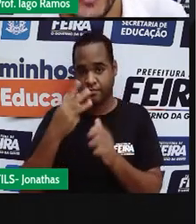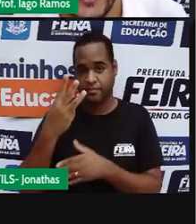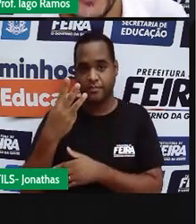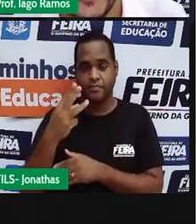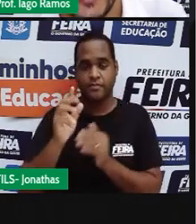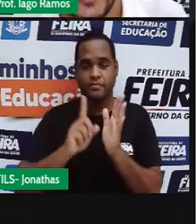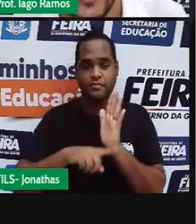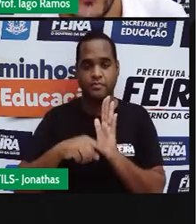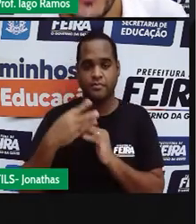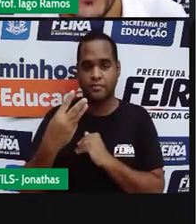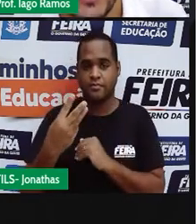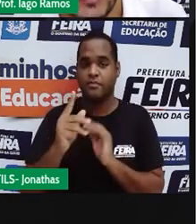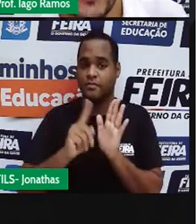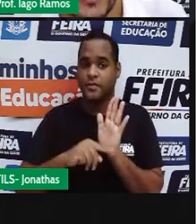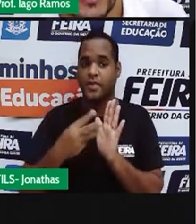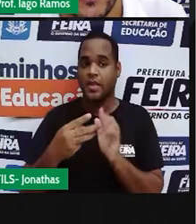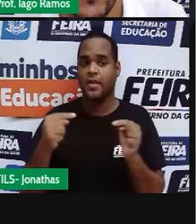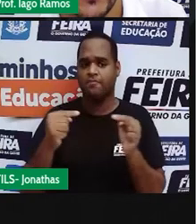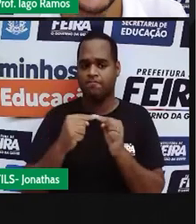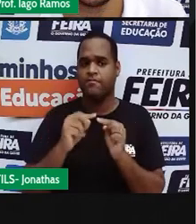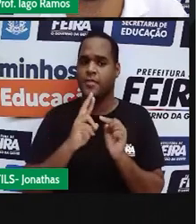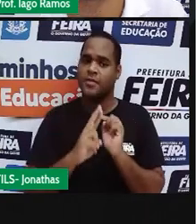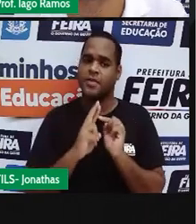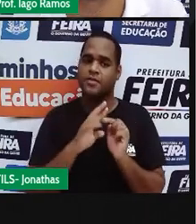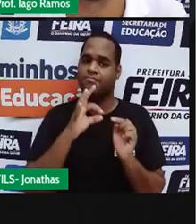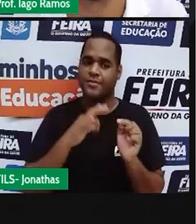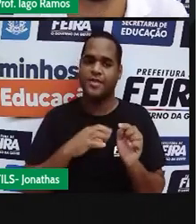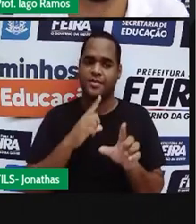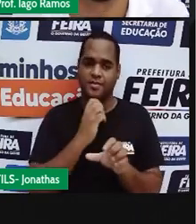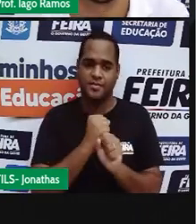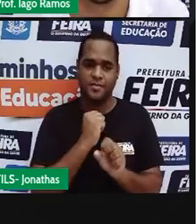3, que é o resultado daquela conta ali.